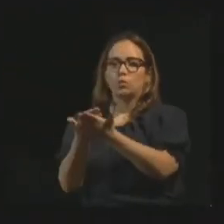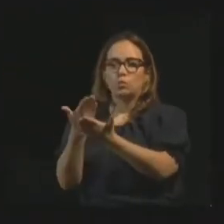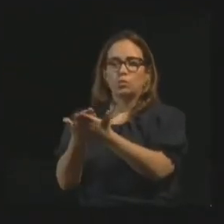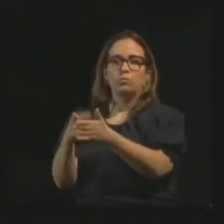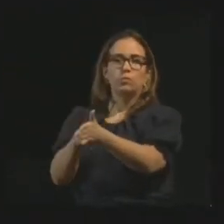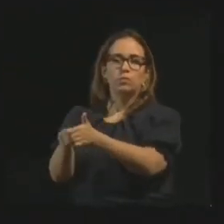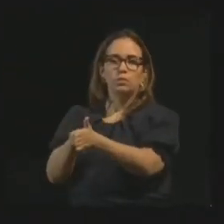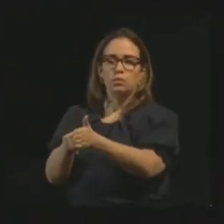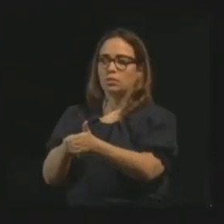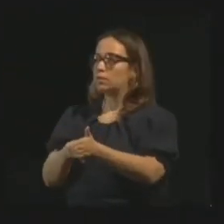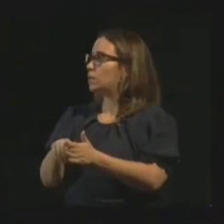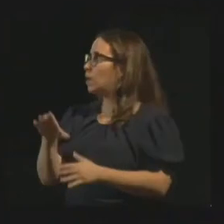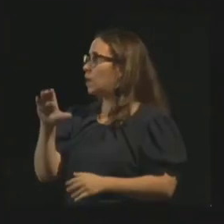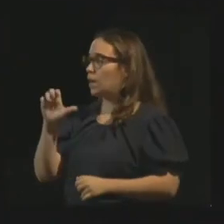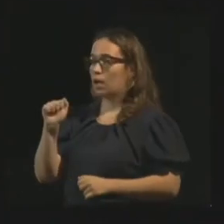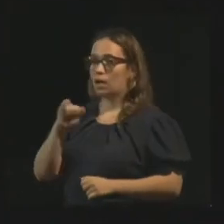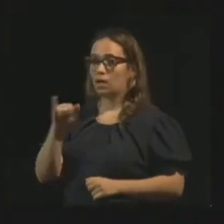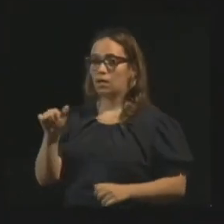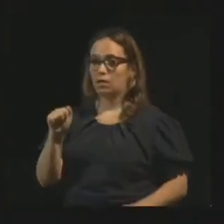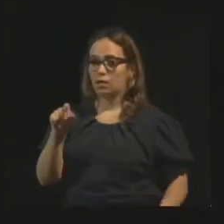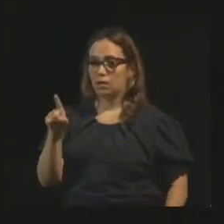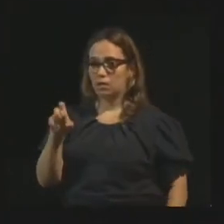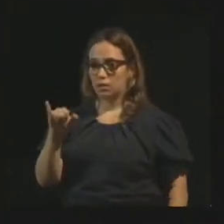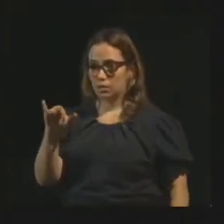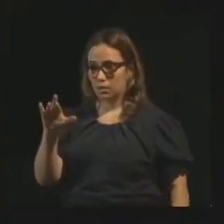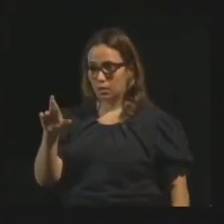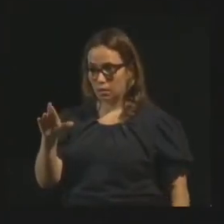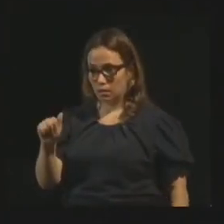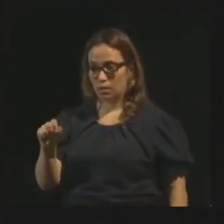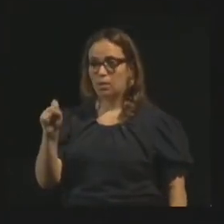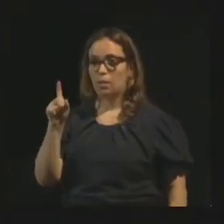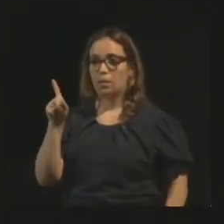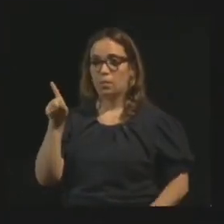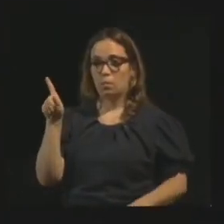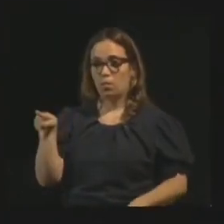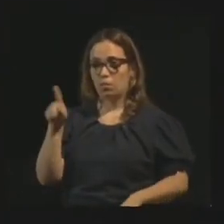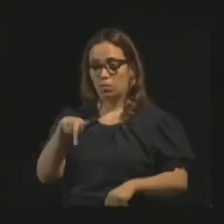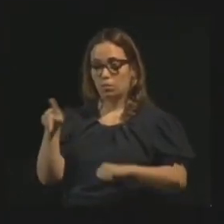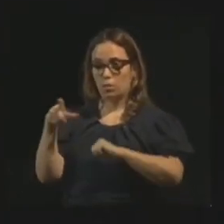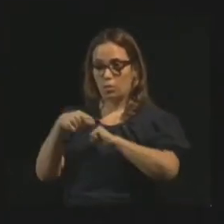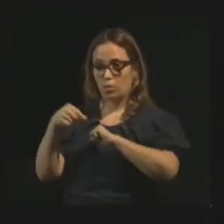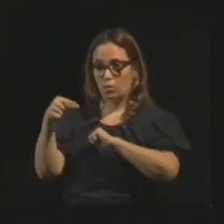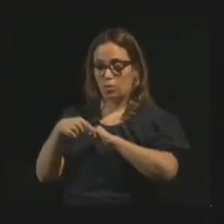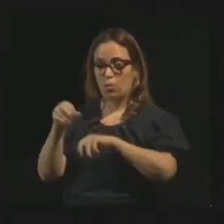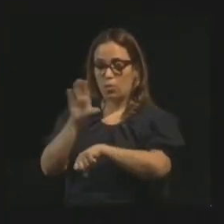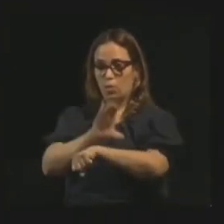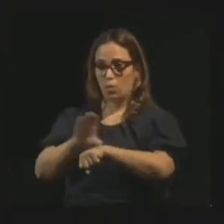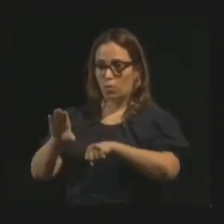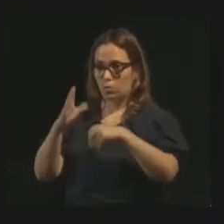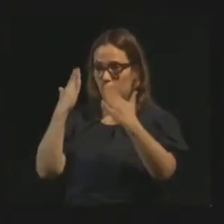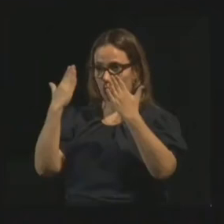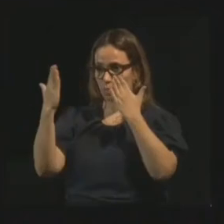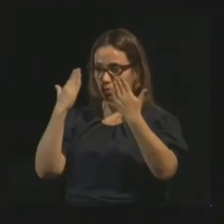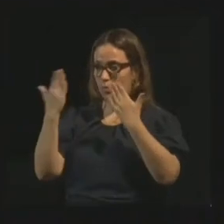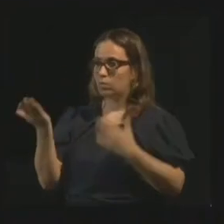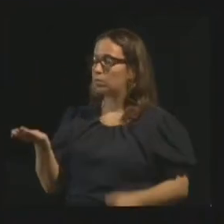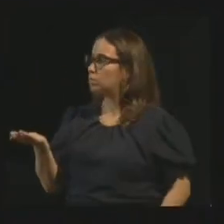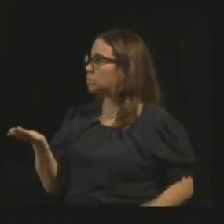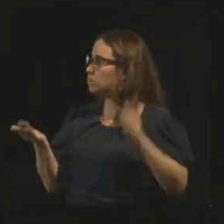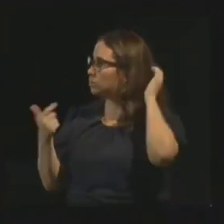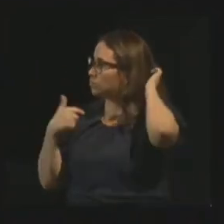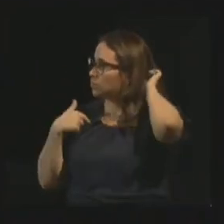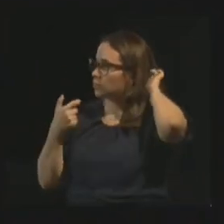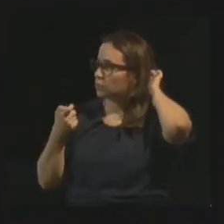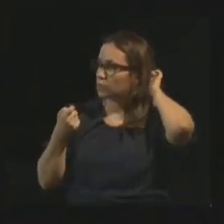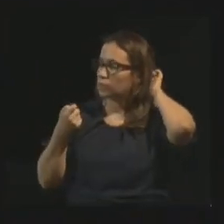doutor Canjazeiras, não é, Francisco Canjazeiras, professor também da Unifor, do curso de psicologia, quase que eu fiz